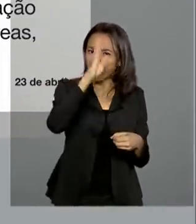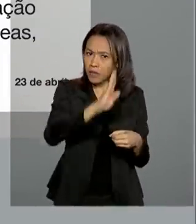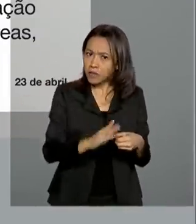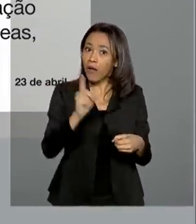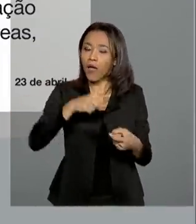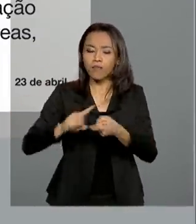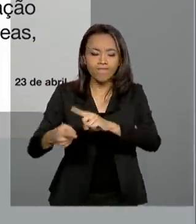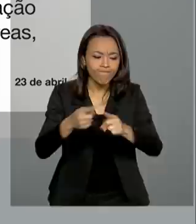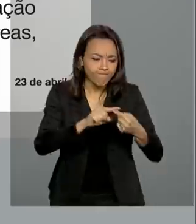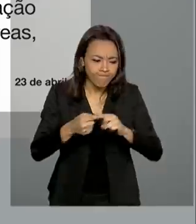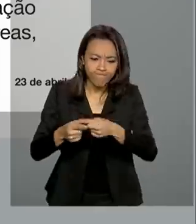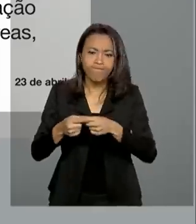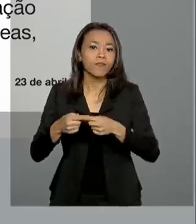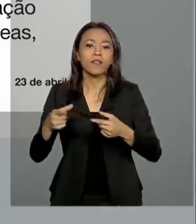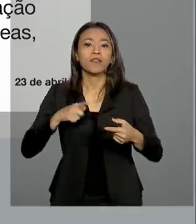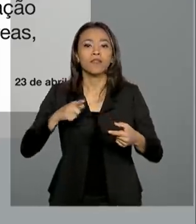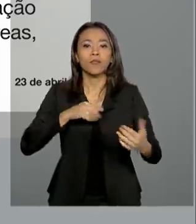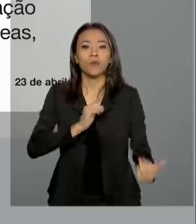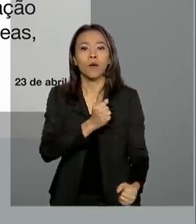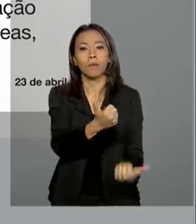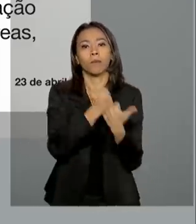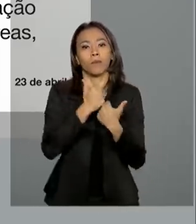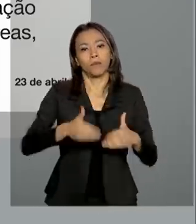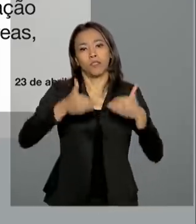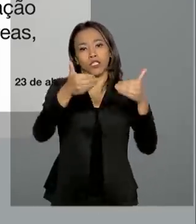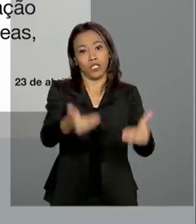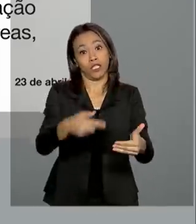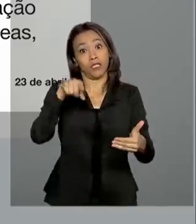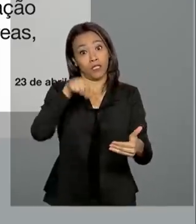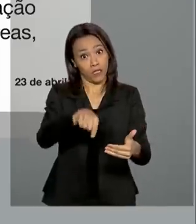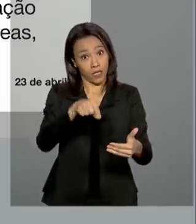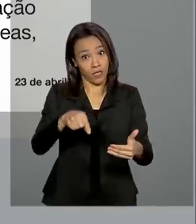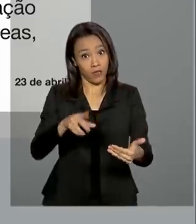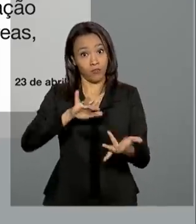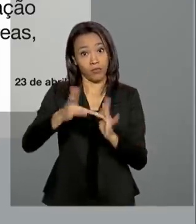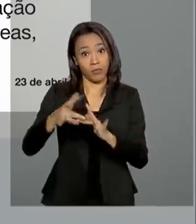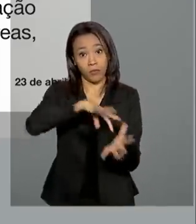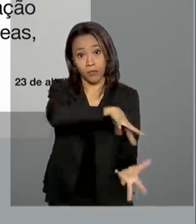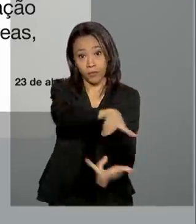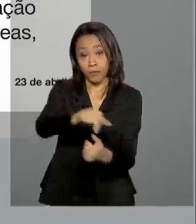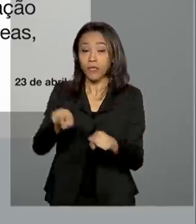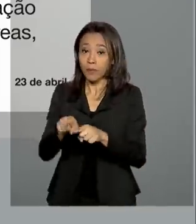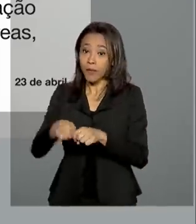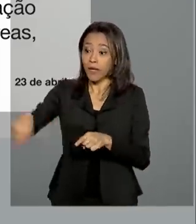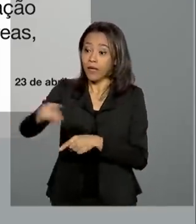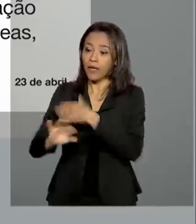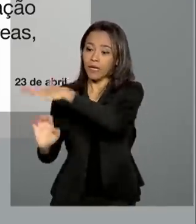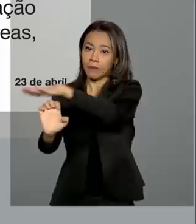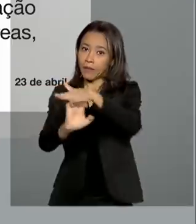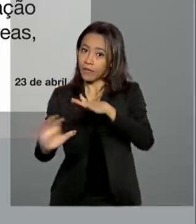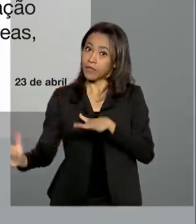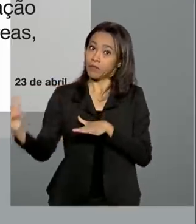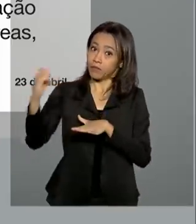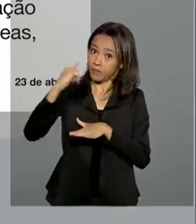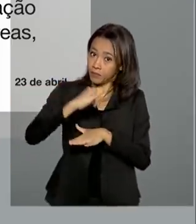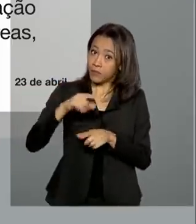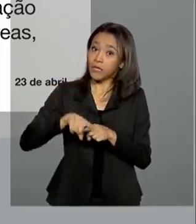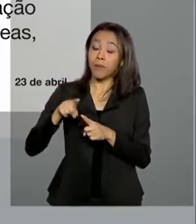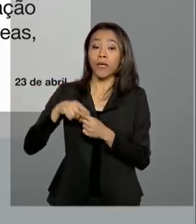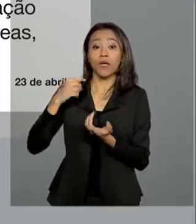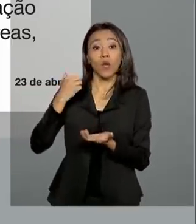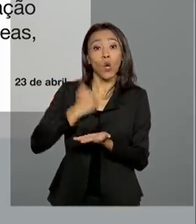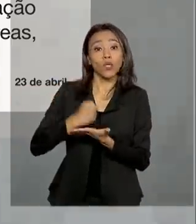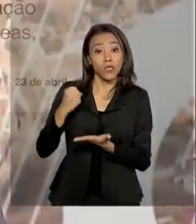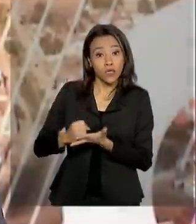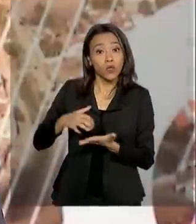articulação envolvendo o Ministério das Relações Exteriores e companhias aéreas, incluindo o fretamento de voos em alguns